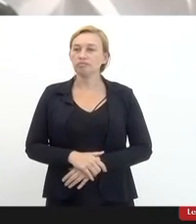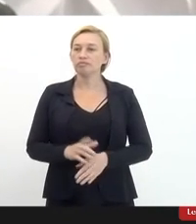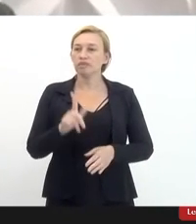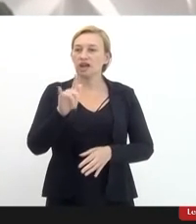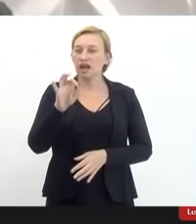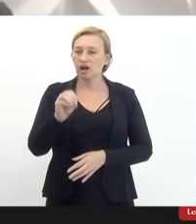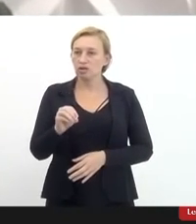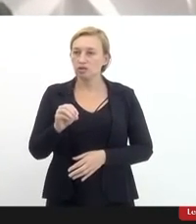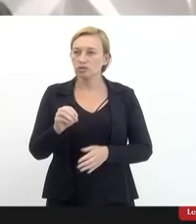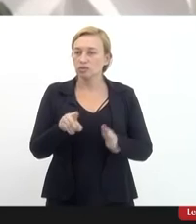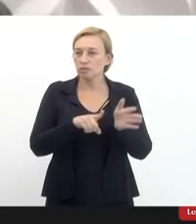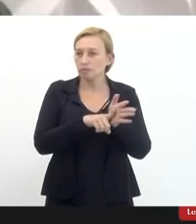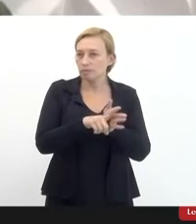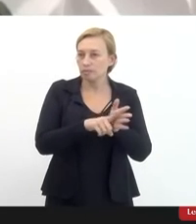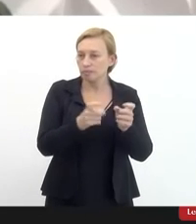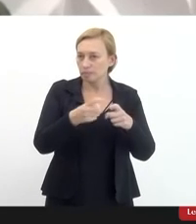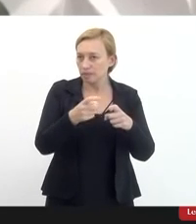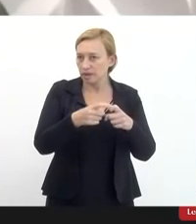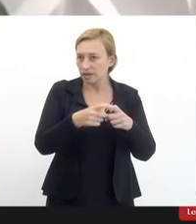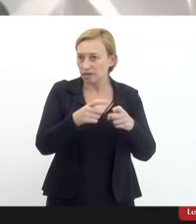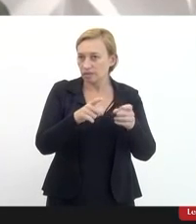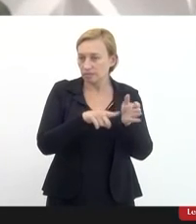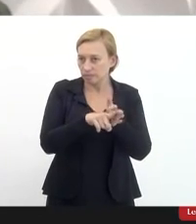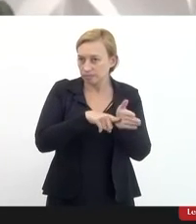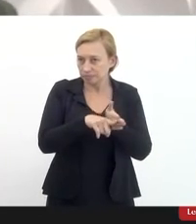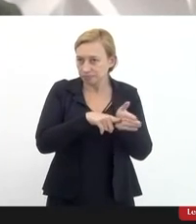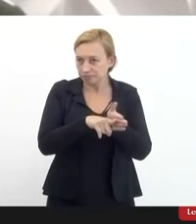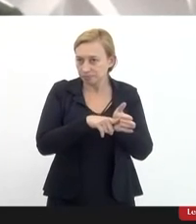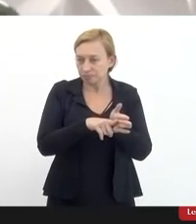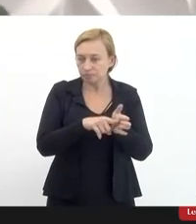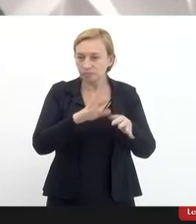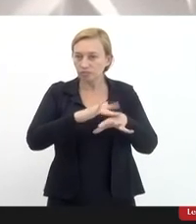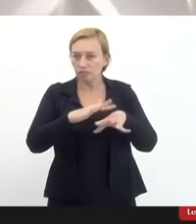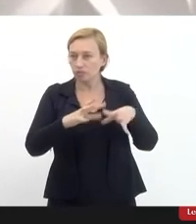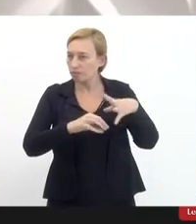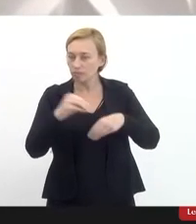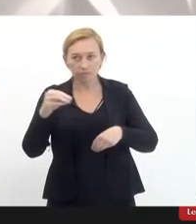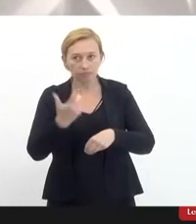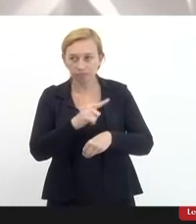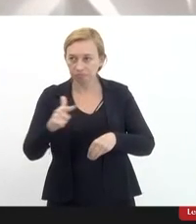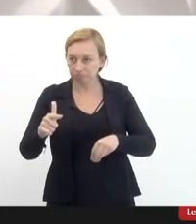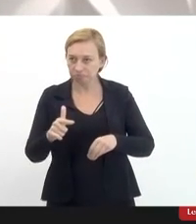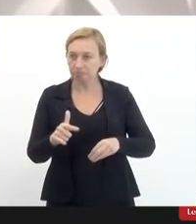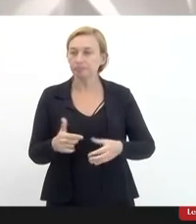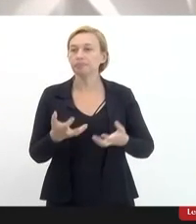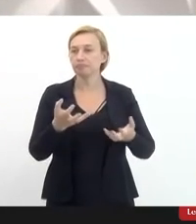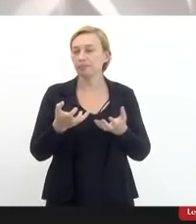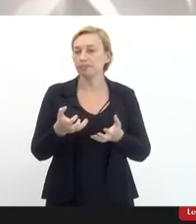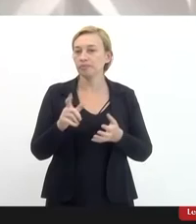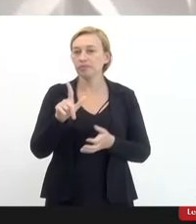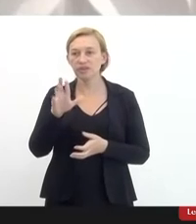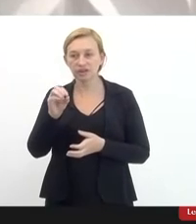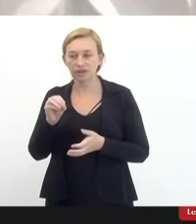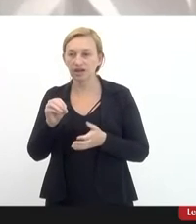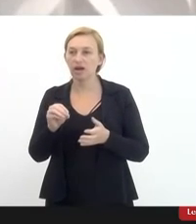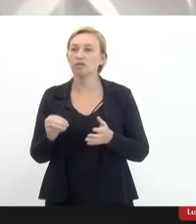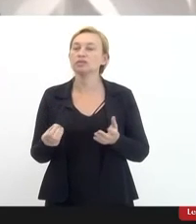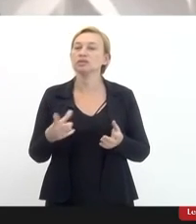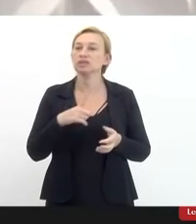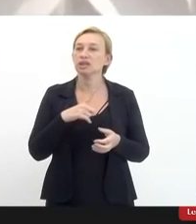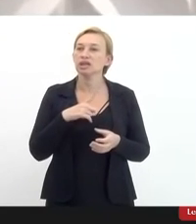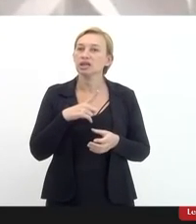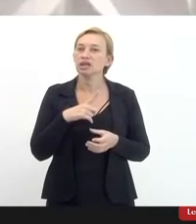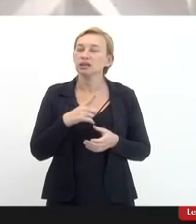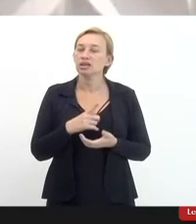médico pericial que atesta deficiências irreversíveis querendo que esse laudo tenha caráter